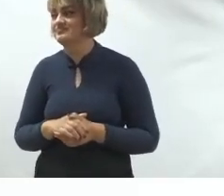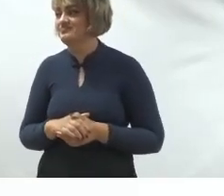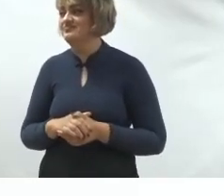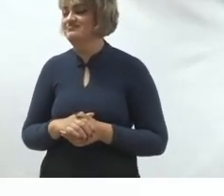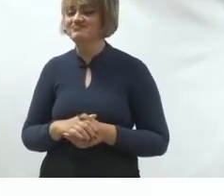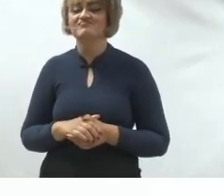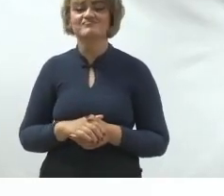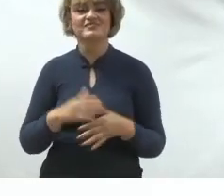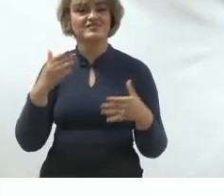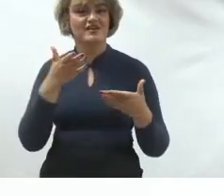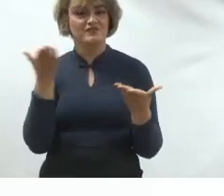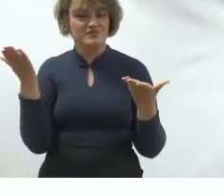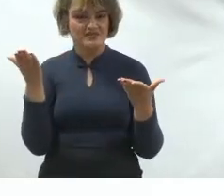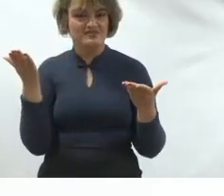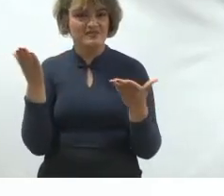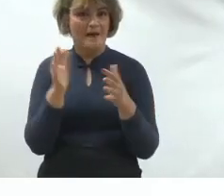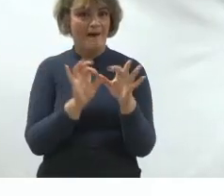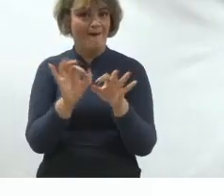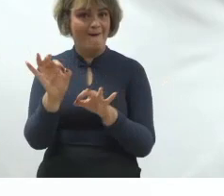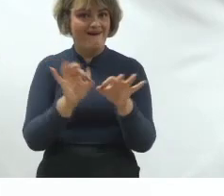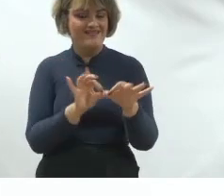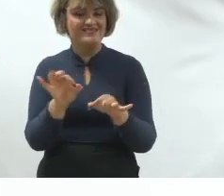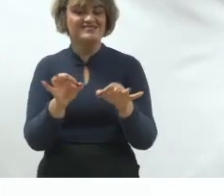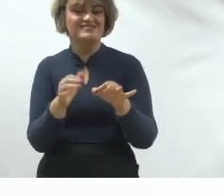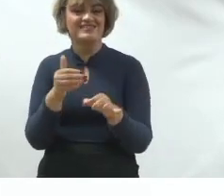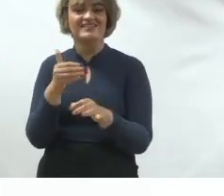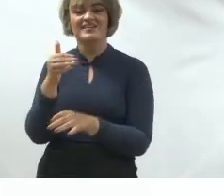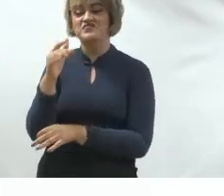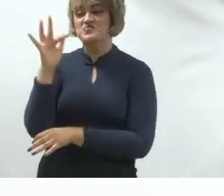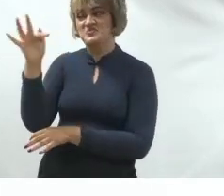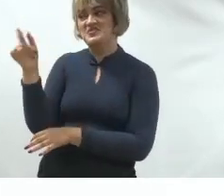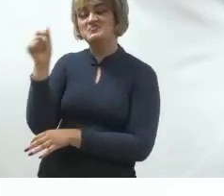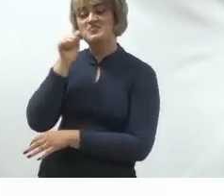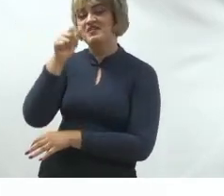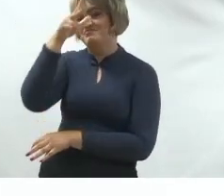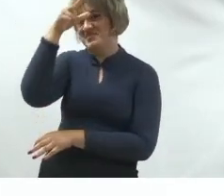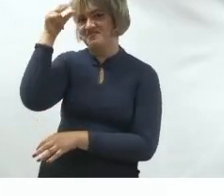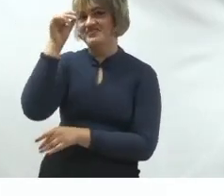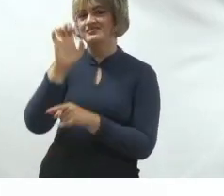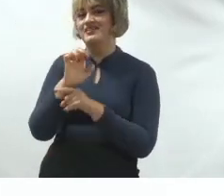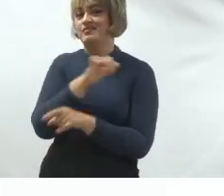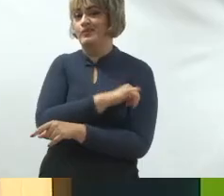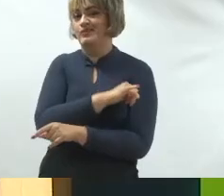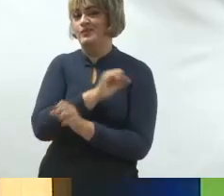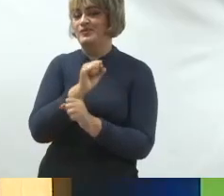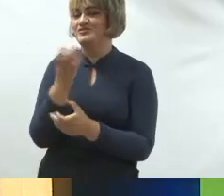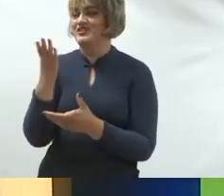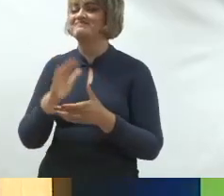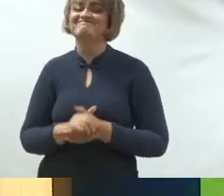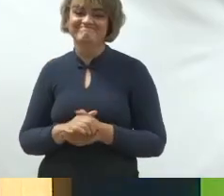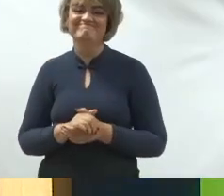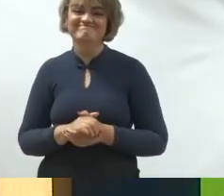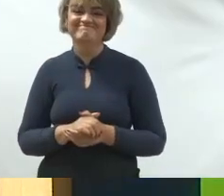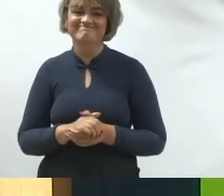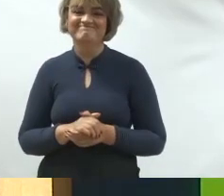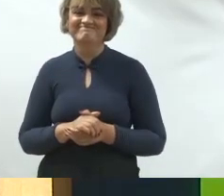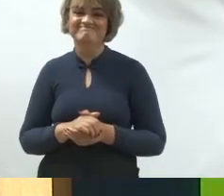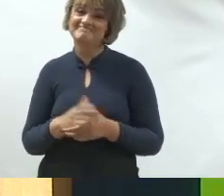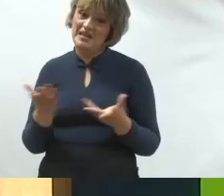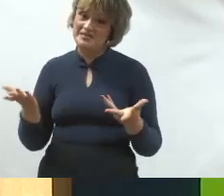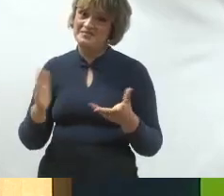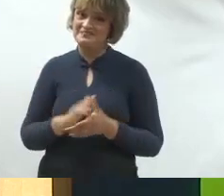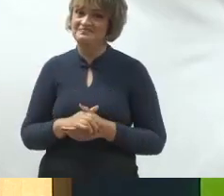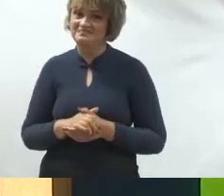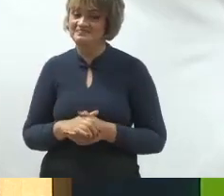senhoras e senhores, preparem-se que vocês estão vendo a futura prefeita do Rio de Janeiro é isso aí gente, ou seja